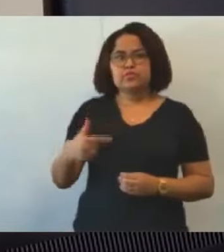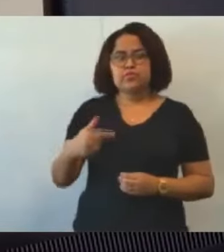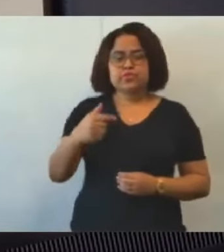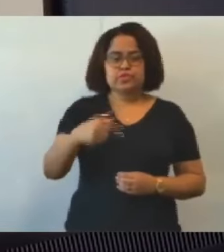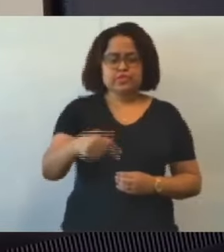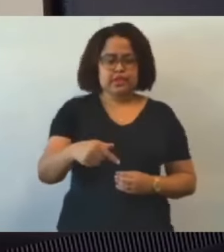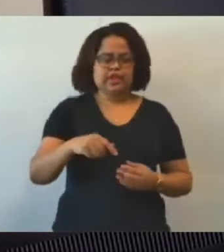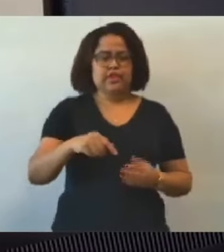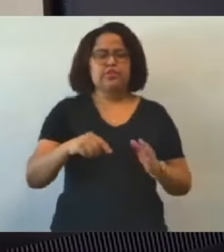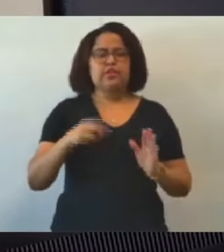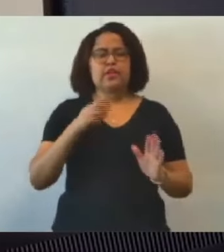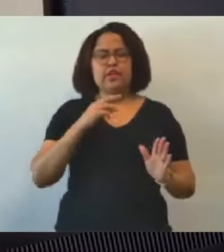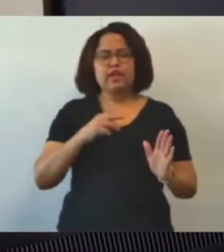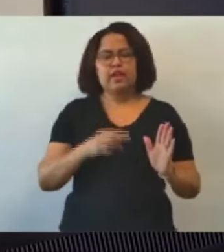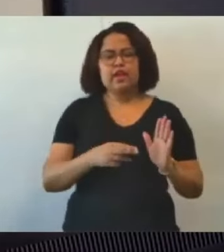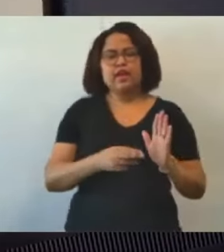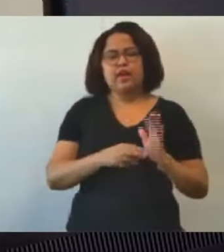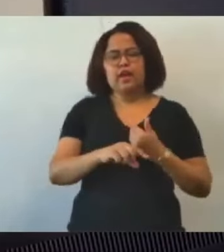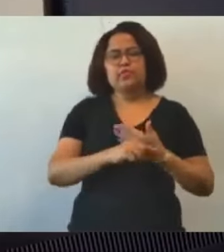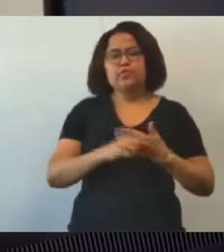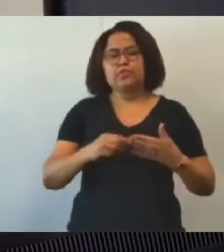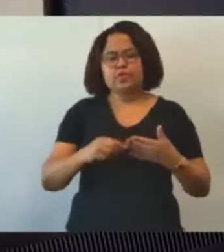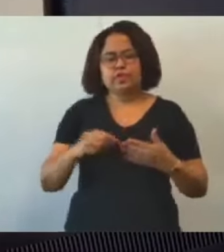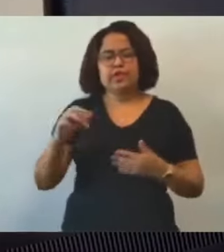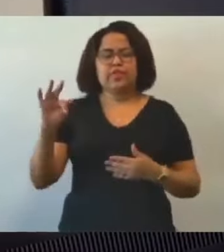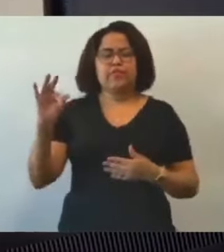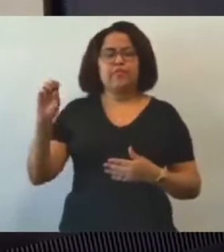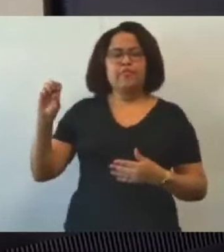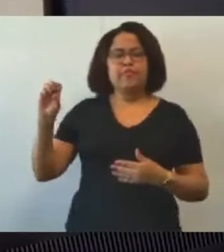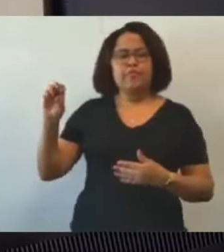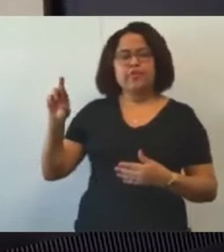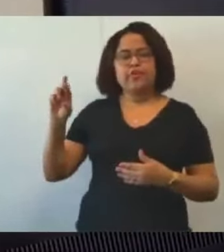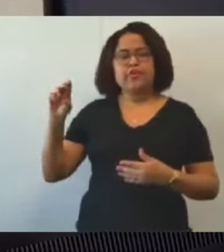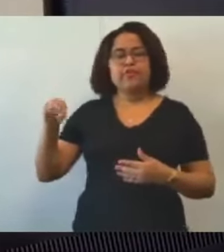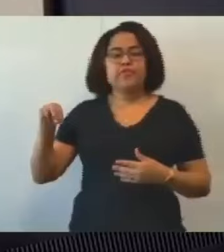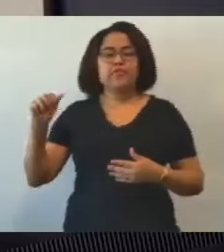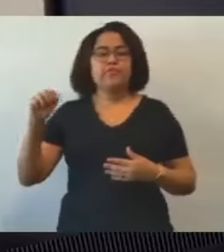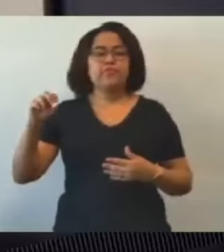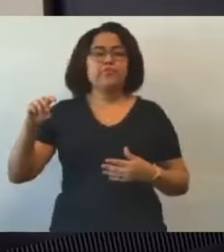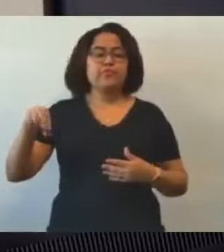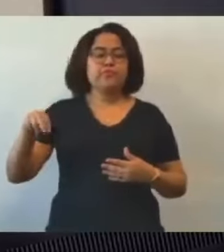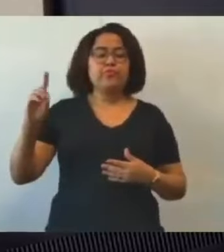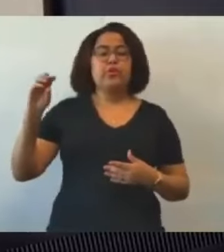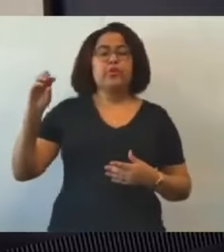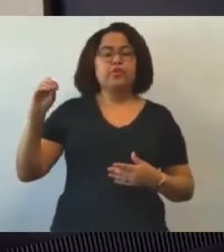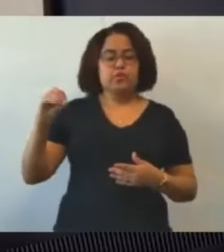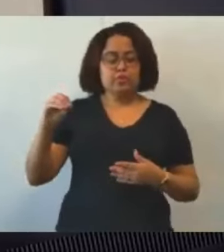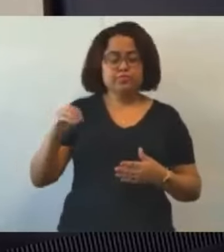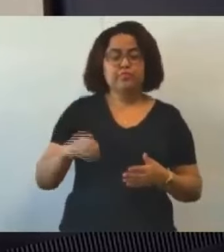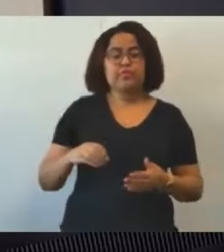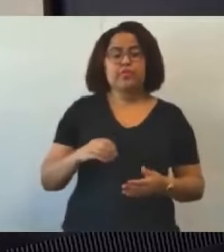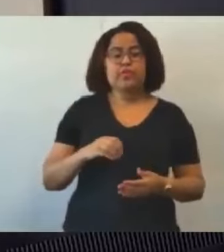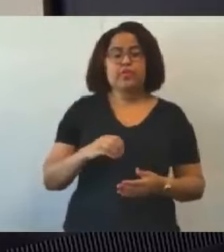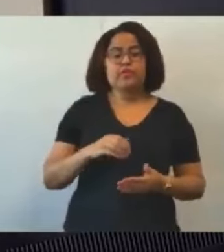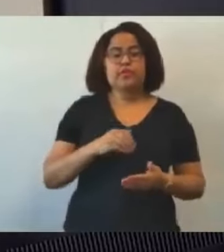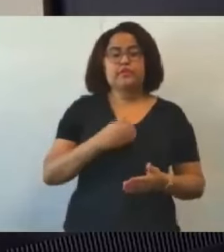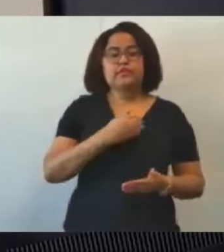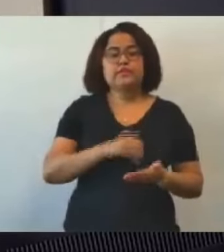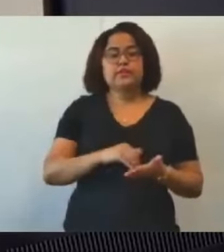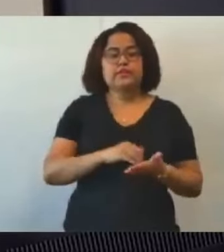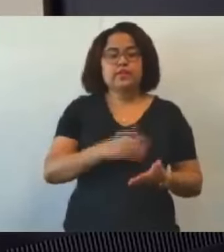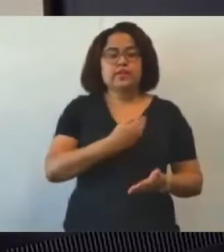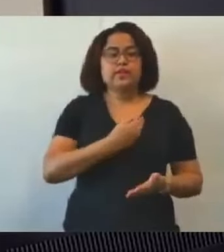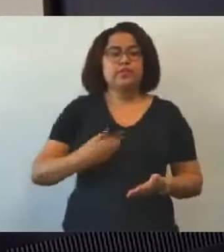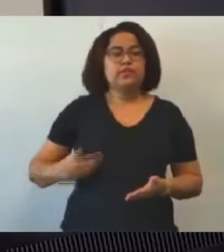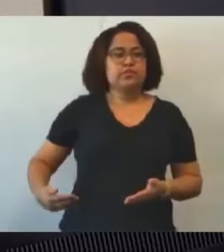Fernando Luiz, é isso que eu vos falo. Resposta, ofício, Secretaria de Governo, número 532,